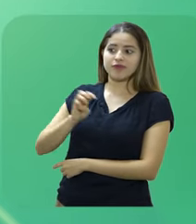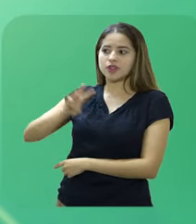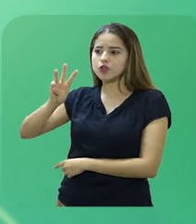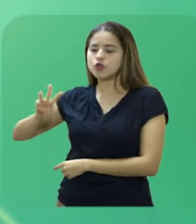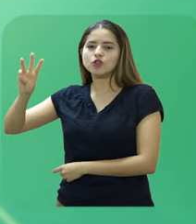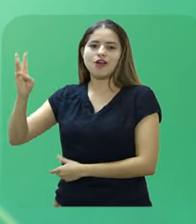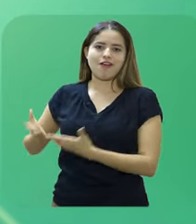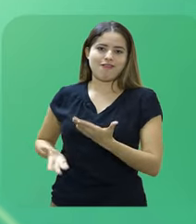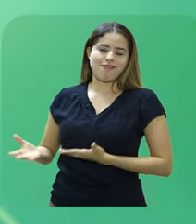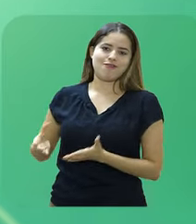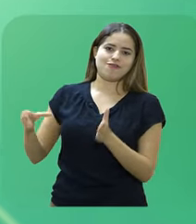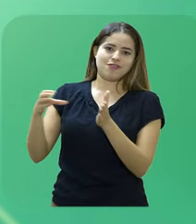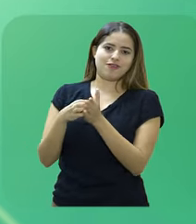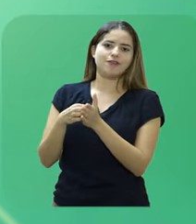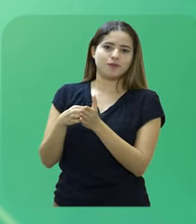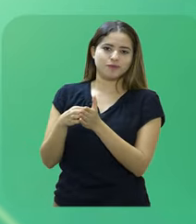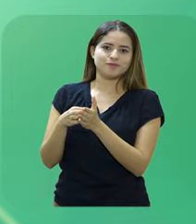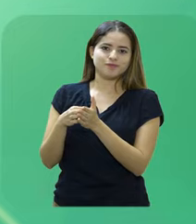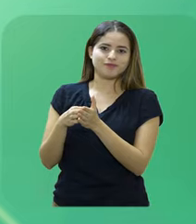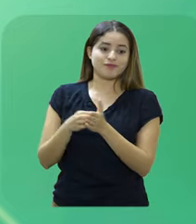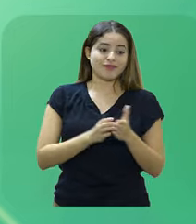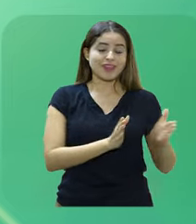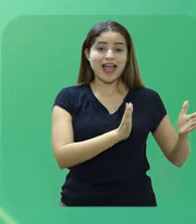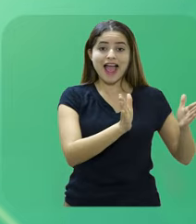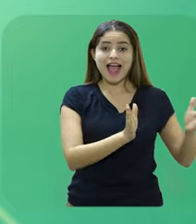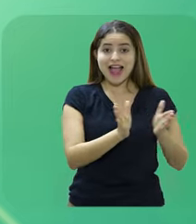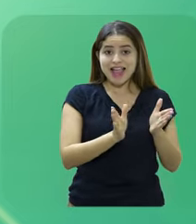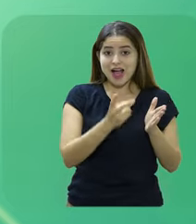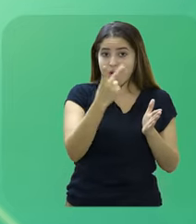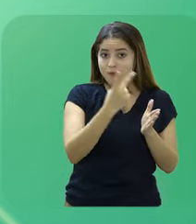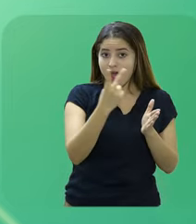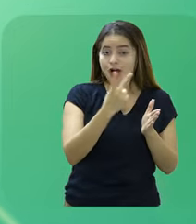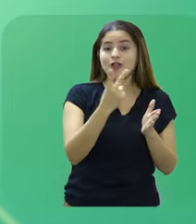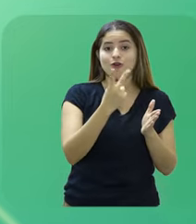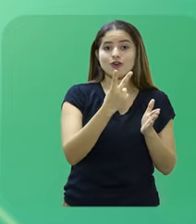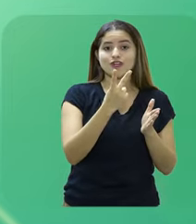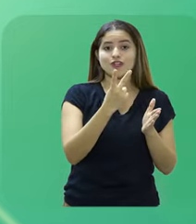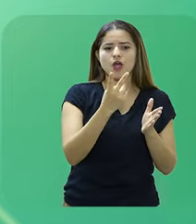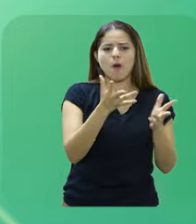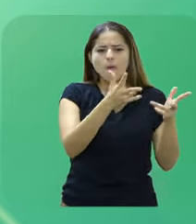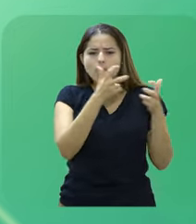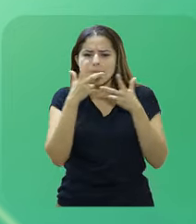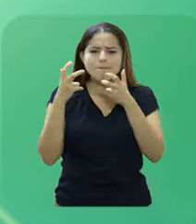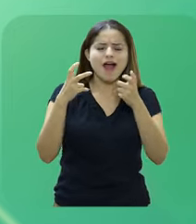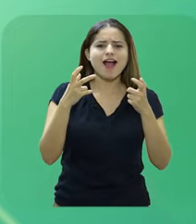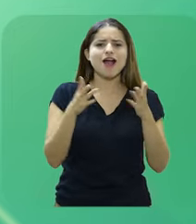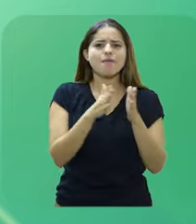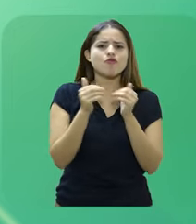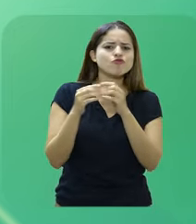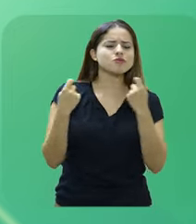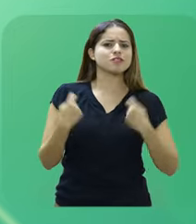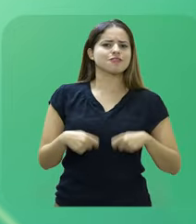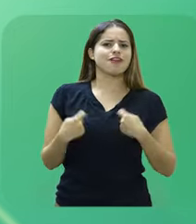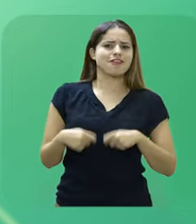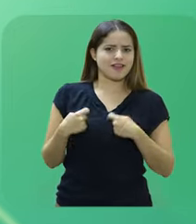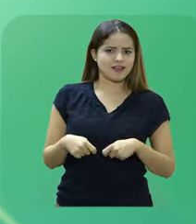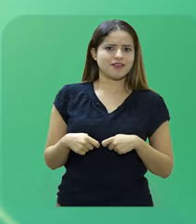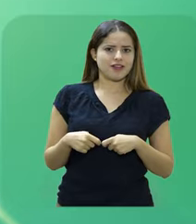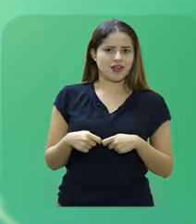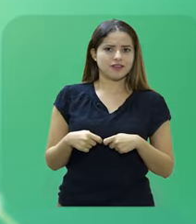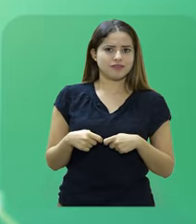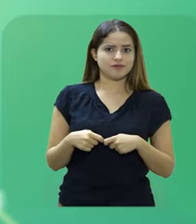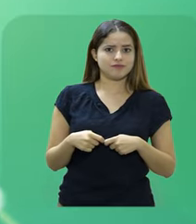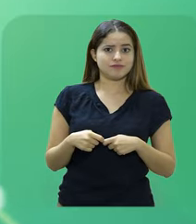Identificação de necessidades. Essa etapa acontece com a participação de todos os servidores do setor, que